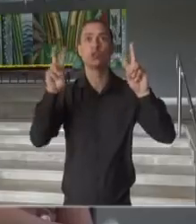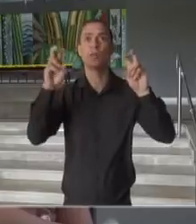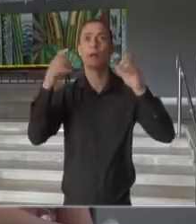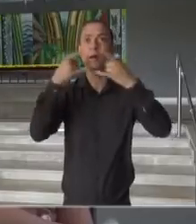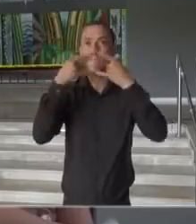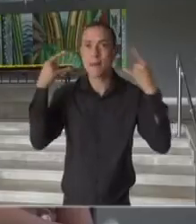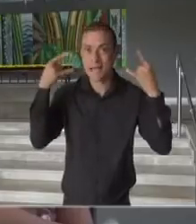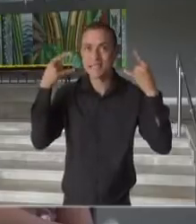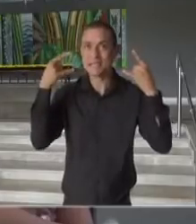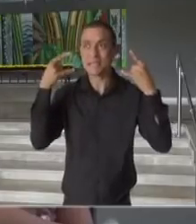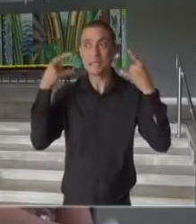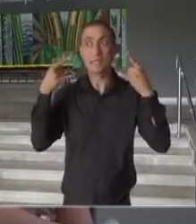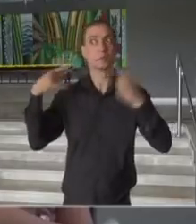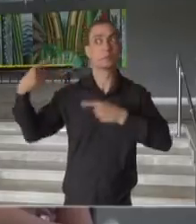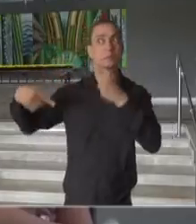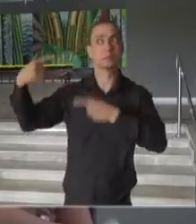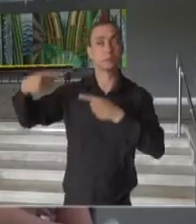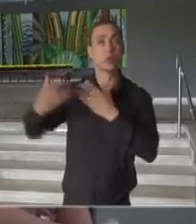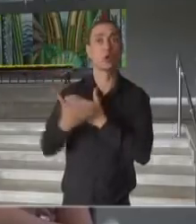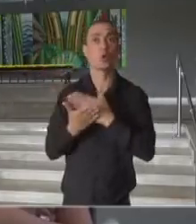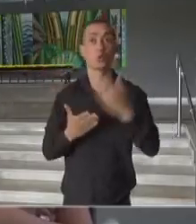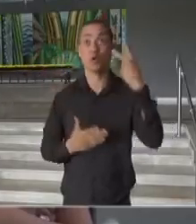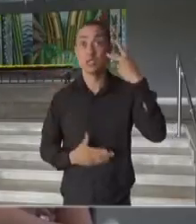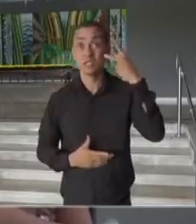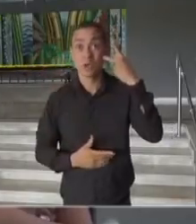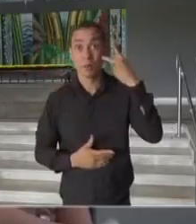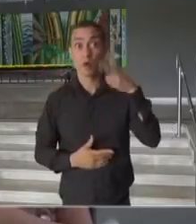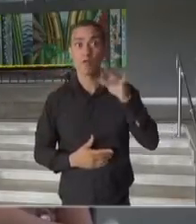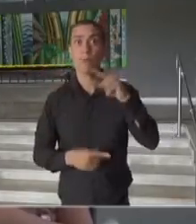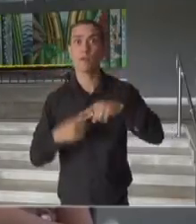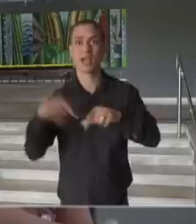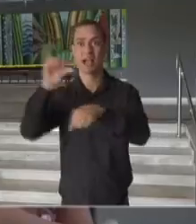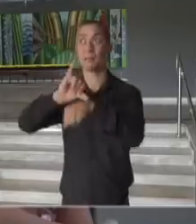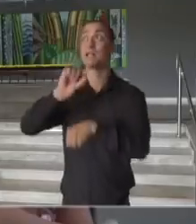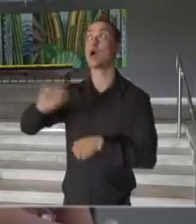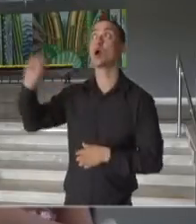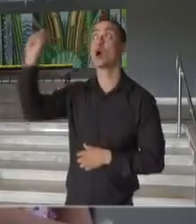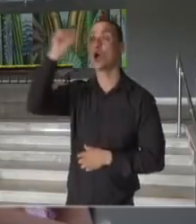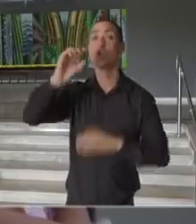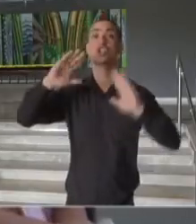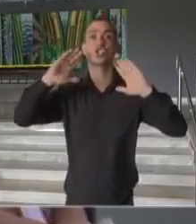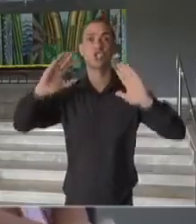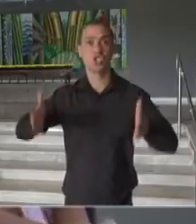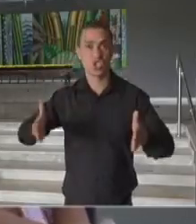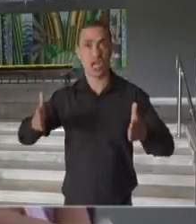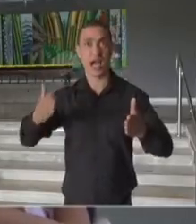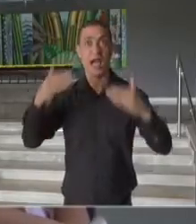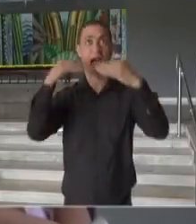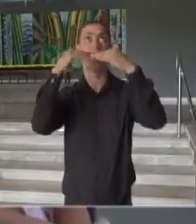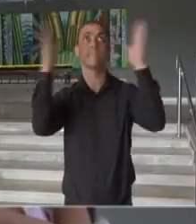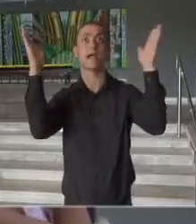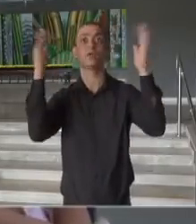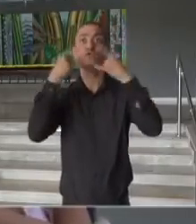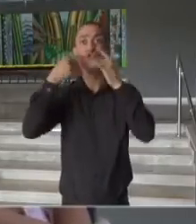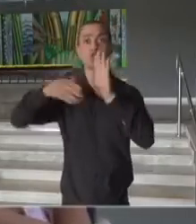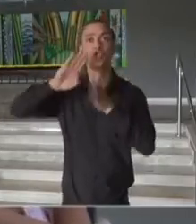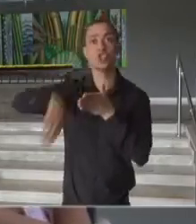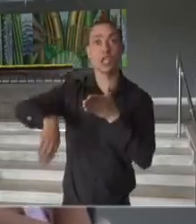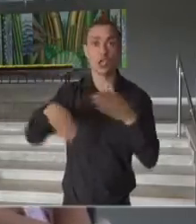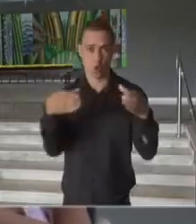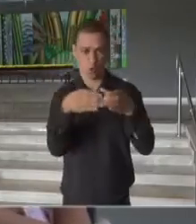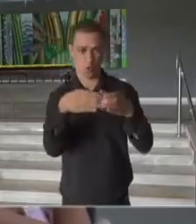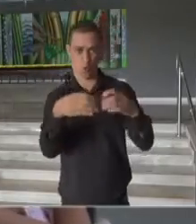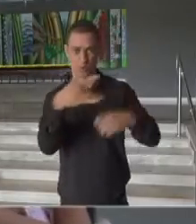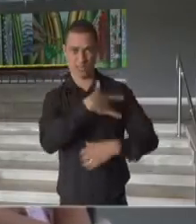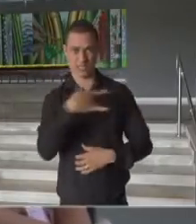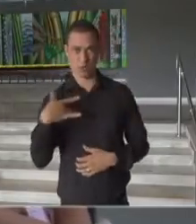começou a tomar força em São Paulo depois que outras capitais começaram a adotar a liberação em espaço aberto. Eu gostaria de saber se o comitê,